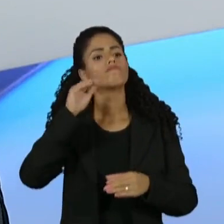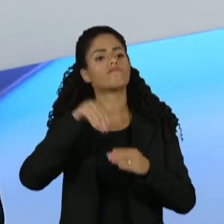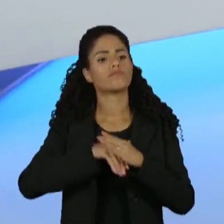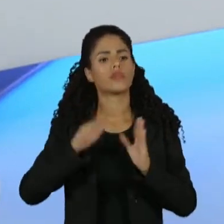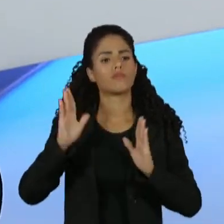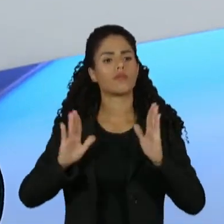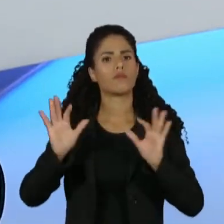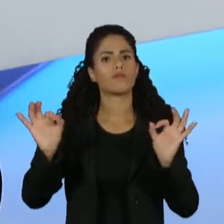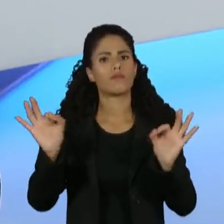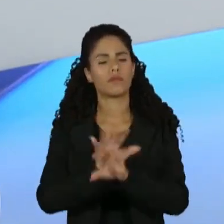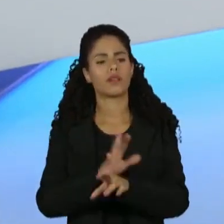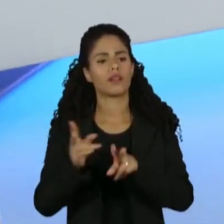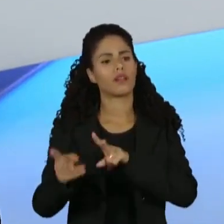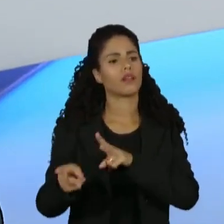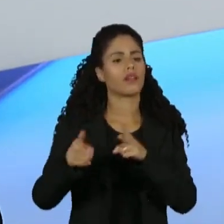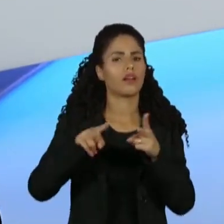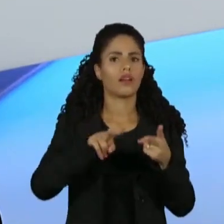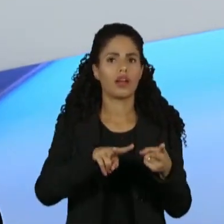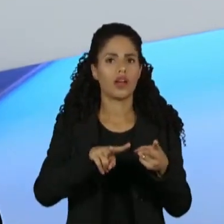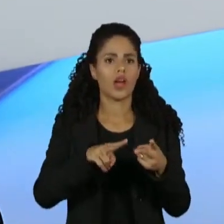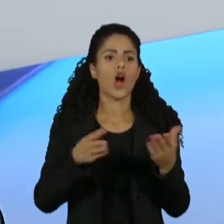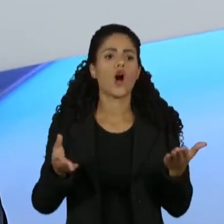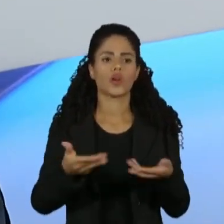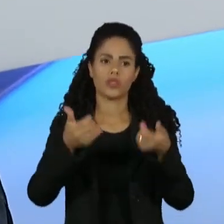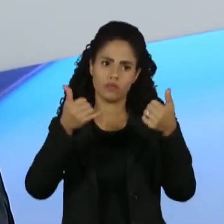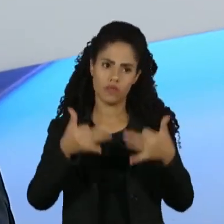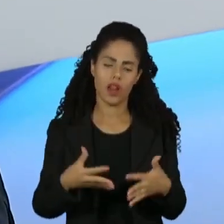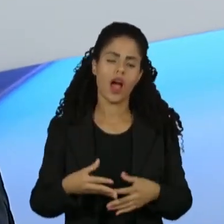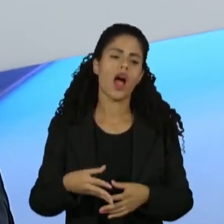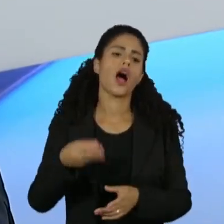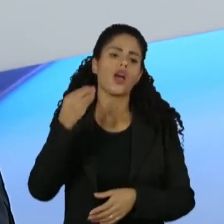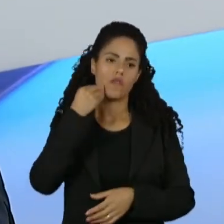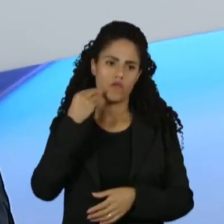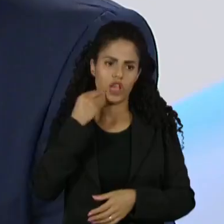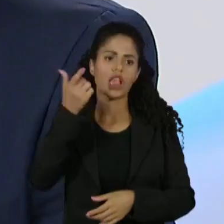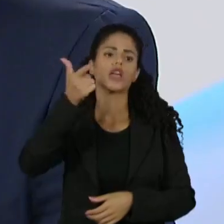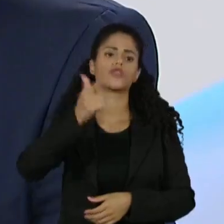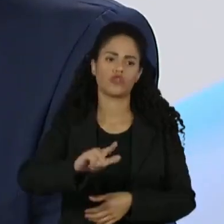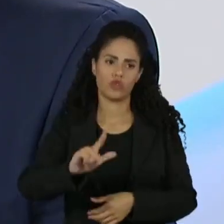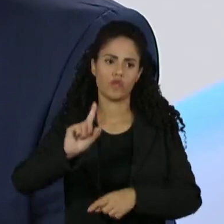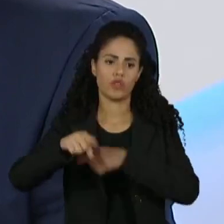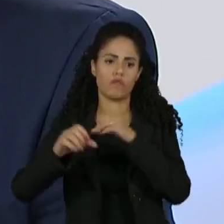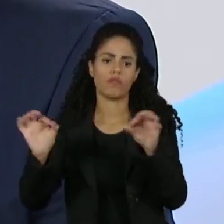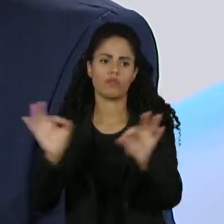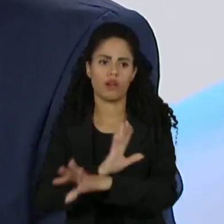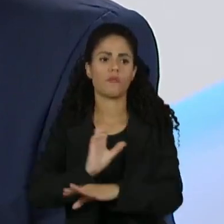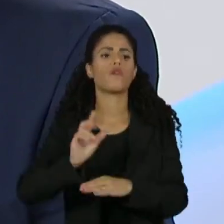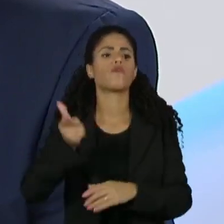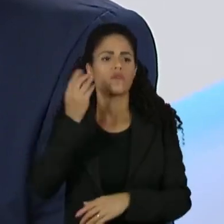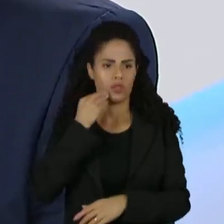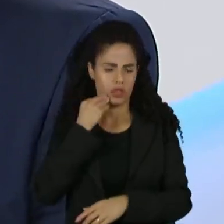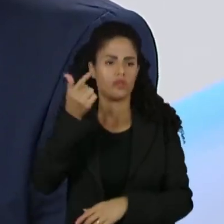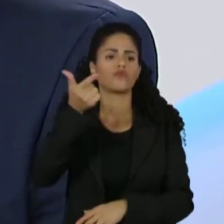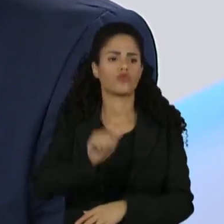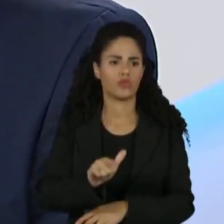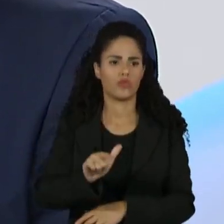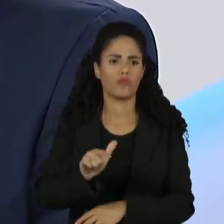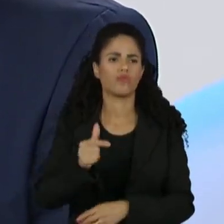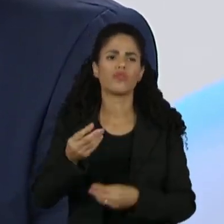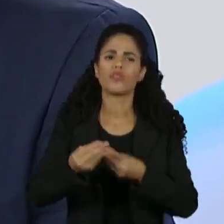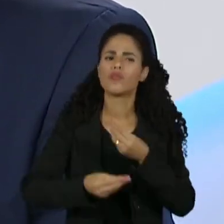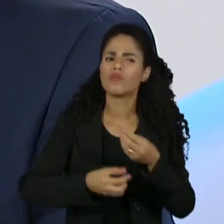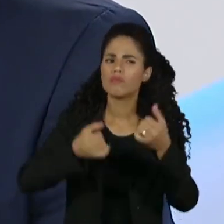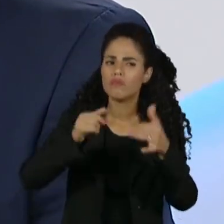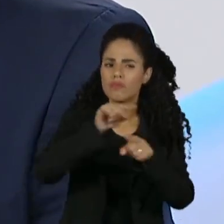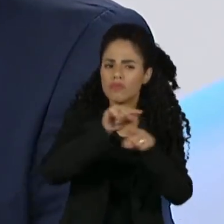período de transição, começou a mudar de ideia. Hoje ele fala claramente em ser candidato à reeleição, o PT falar isso, enfim. Quer dizer, o que explicar para